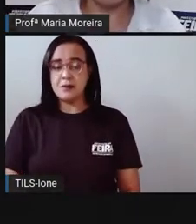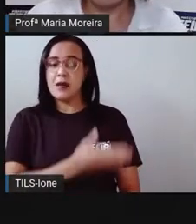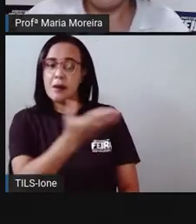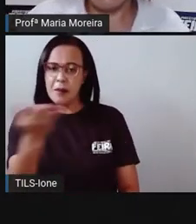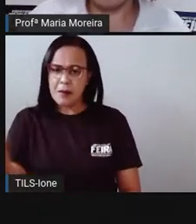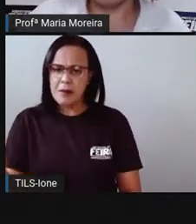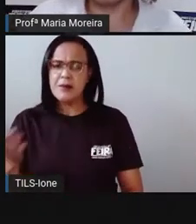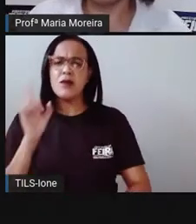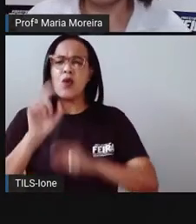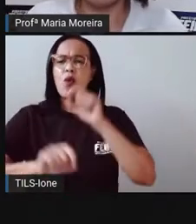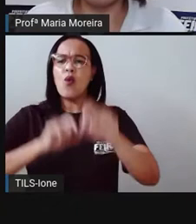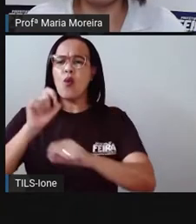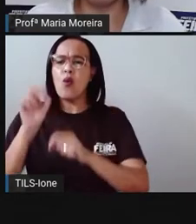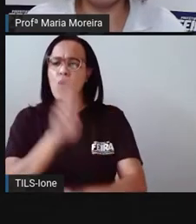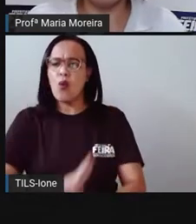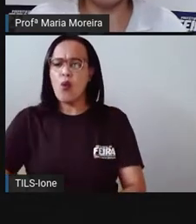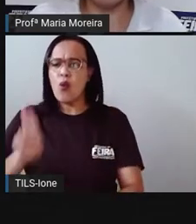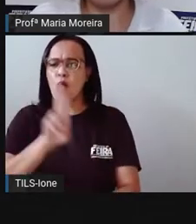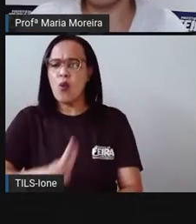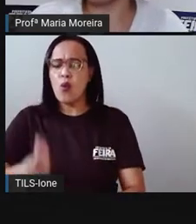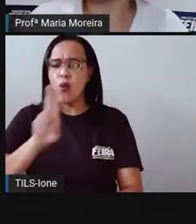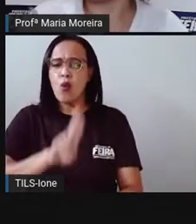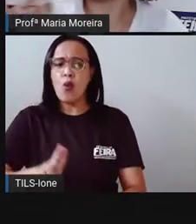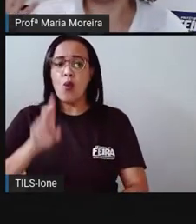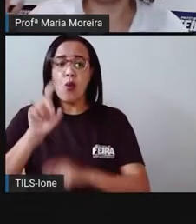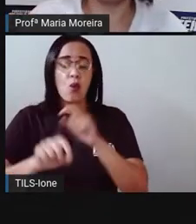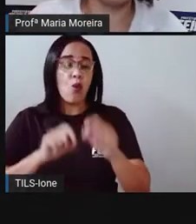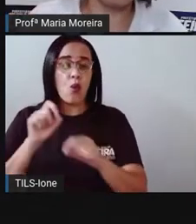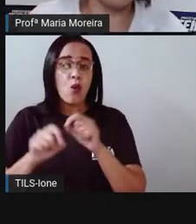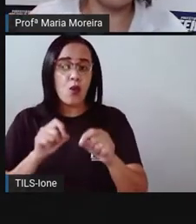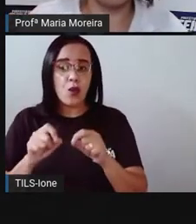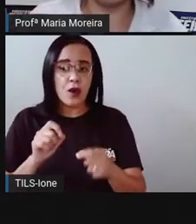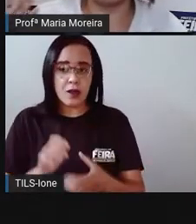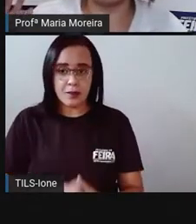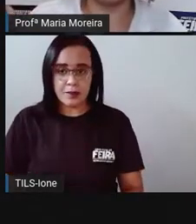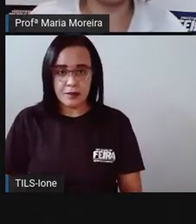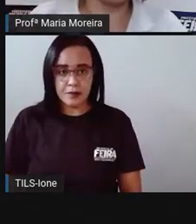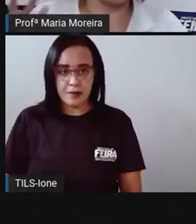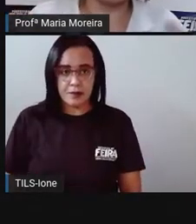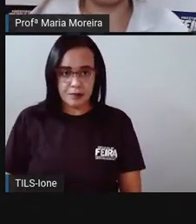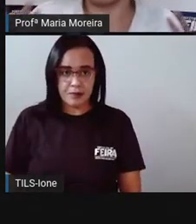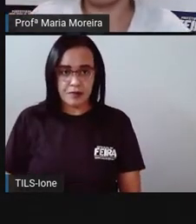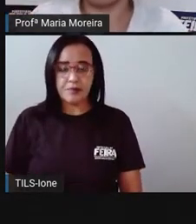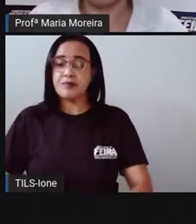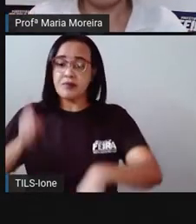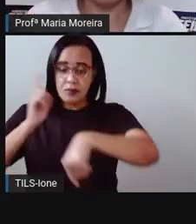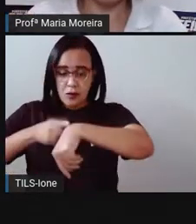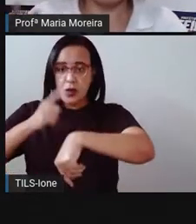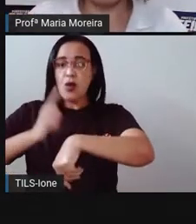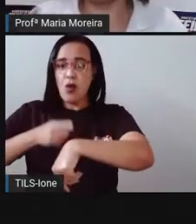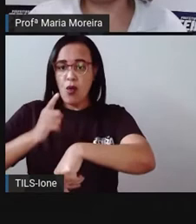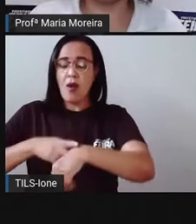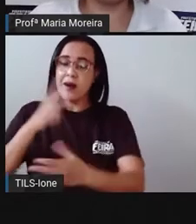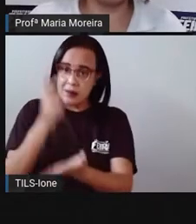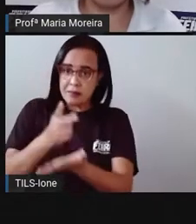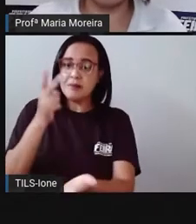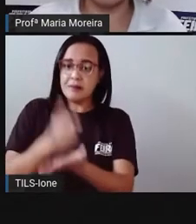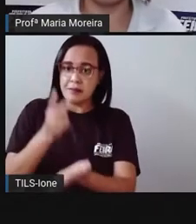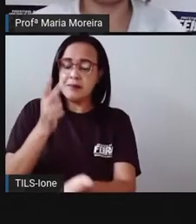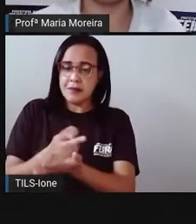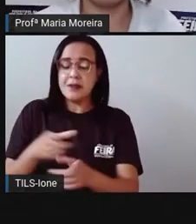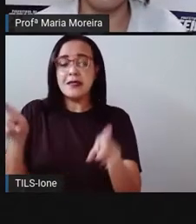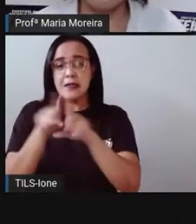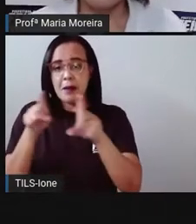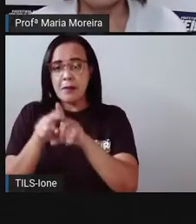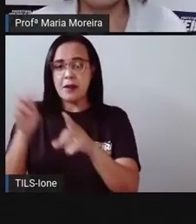muito o quê? A hora e o minuto. A gente não vai nem muito aí para segundo, porque a gente, no nosso dia a dia, nem é muito usual